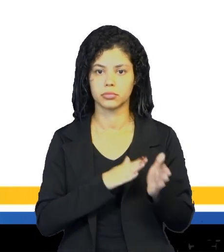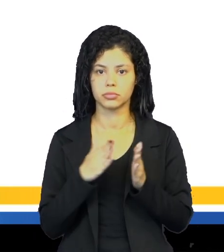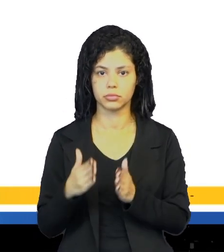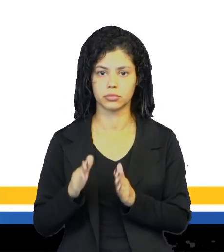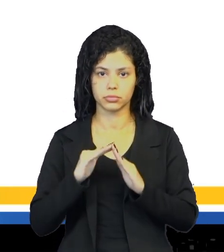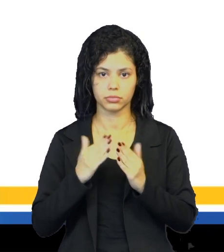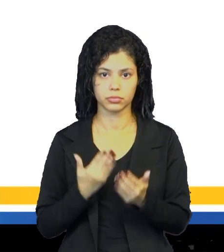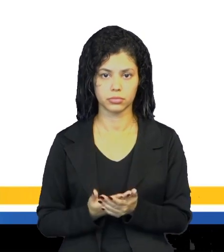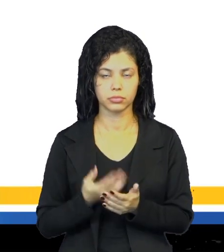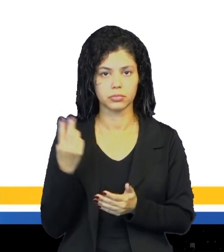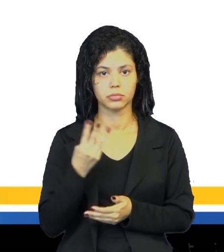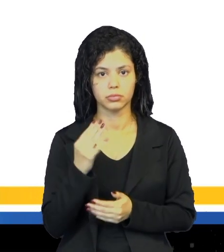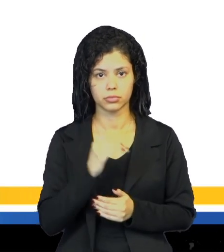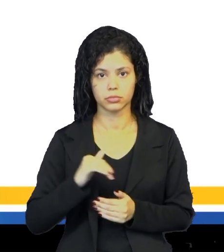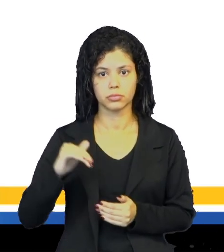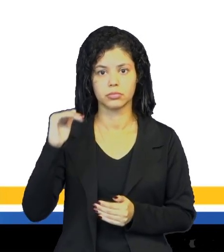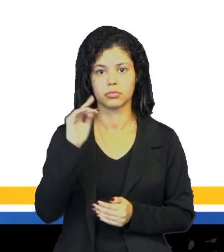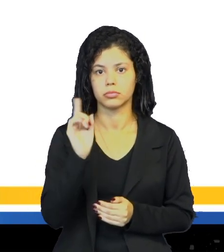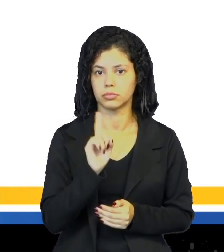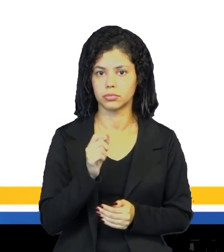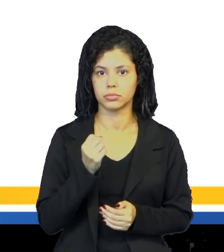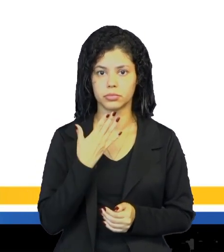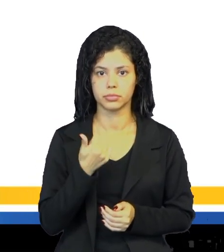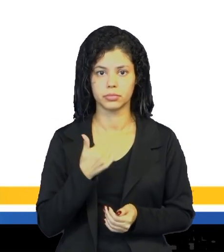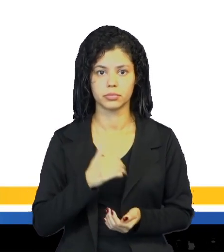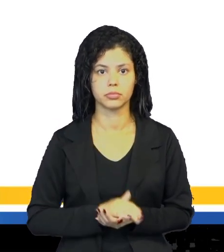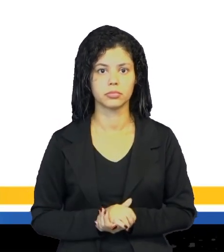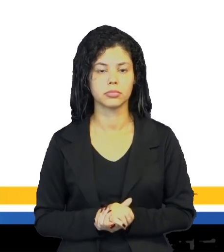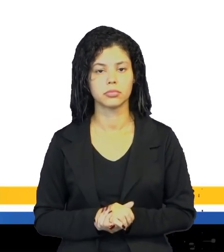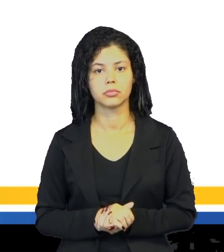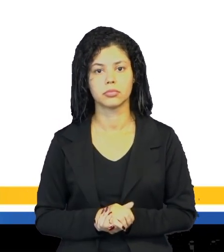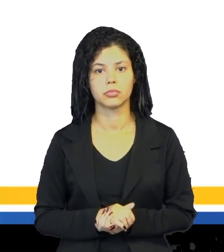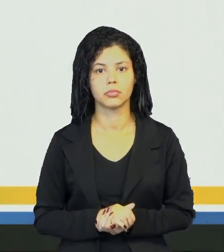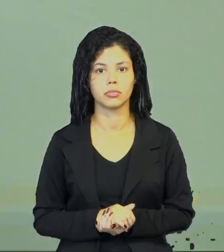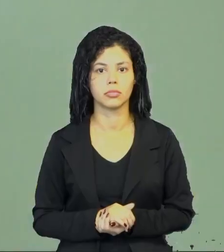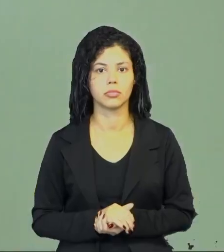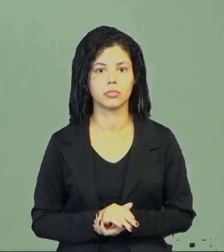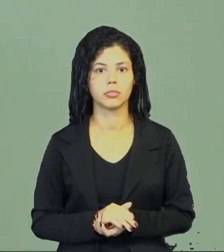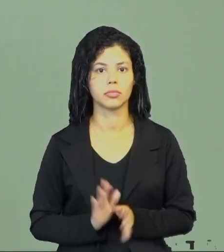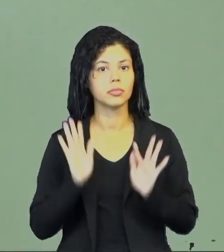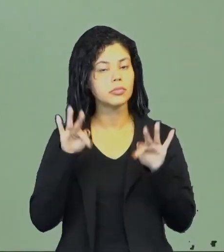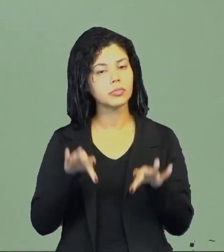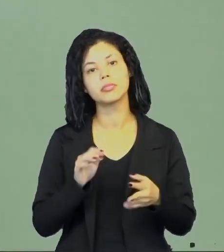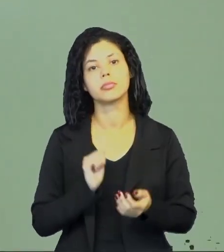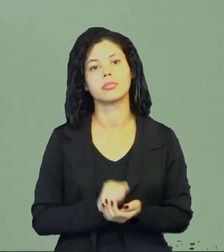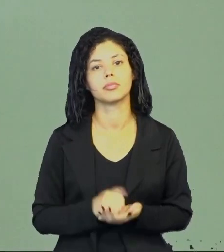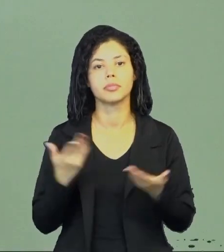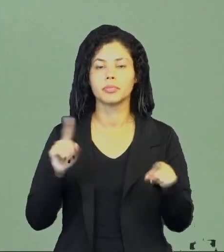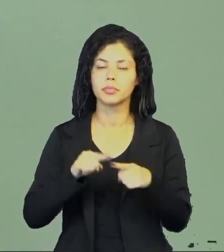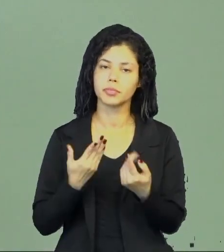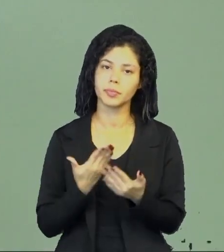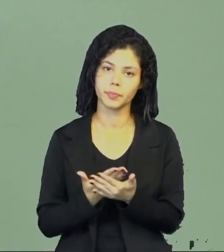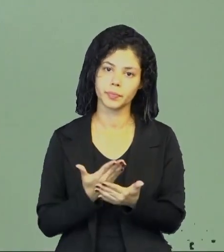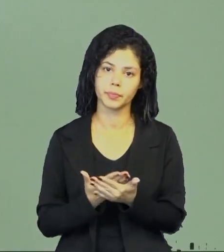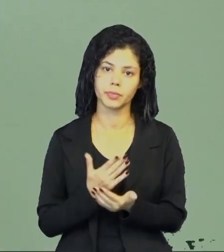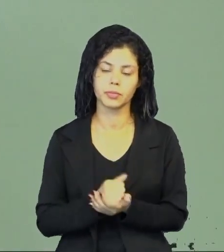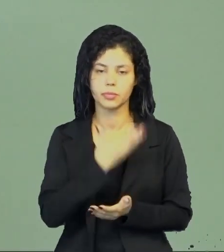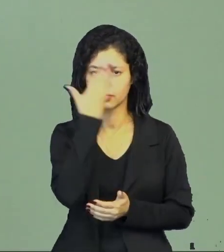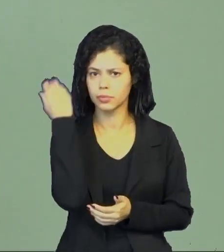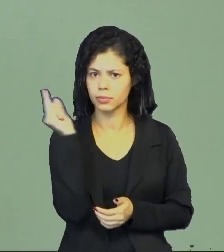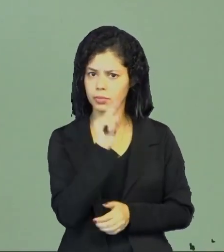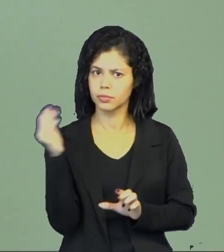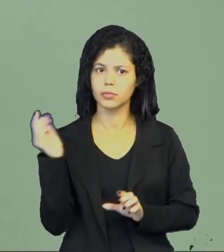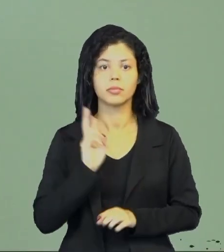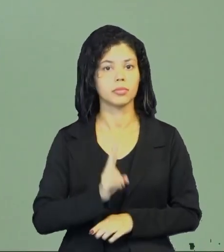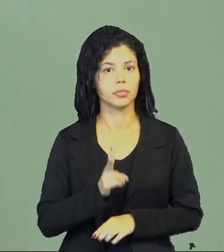parte da escola, né. As três de cima, não. Tá, galerinha. Então, chegamos aqui, galera. Ao final de mais uma aula. Não